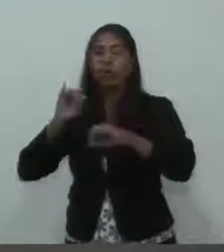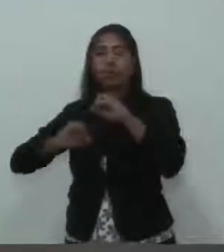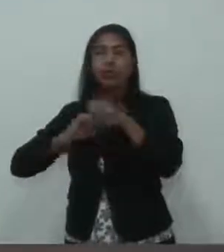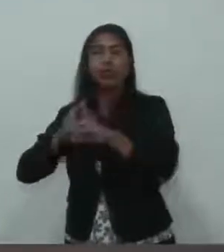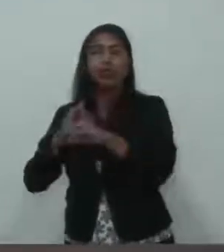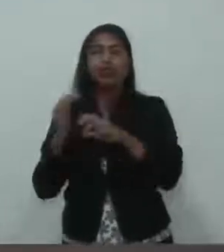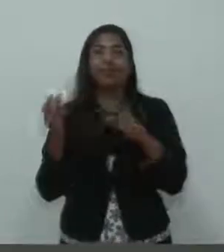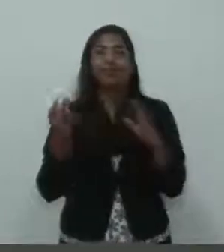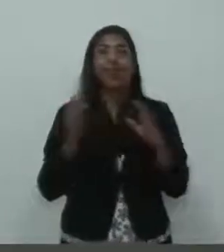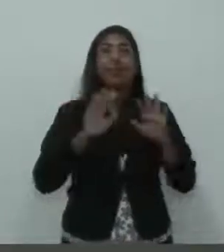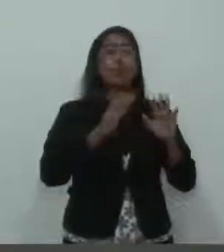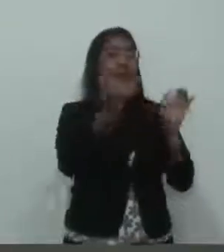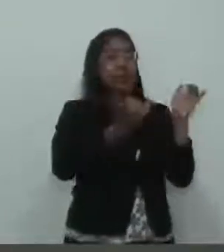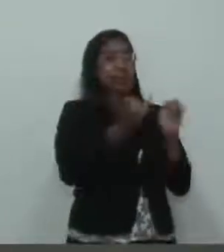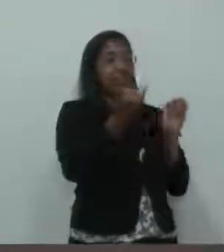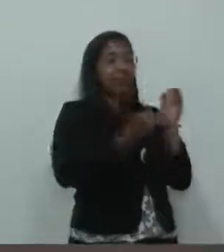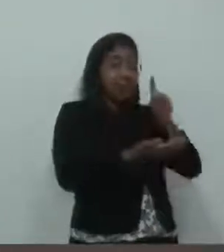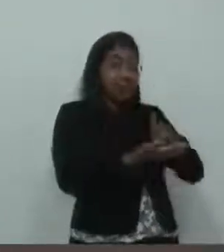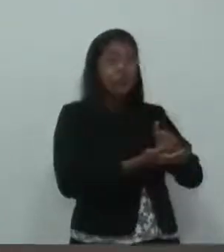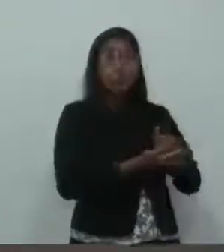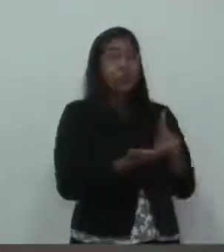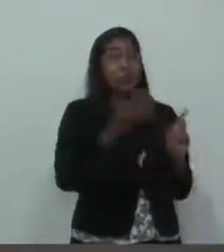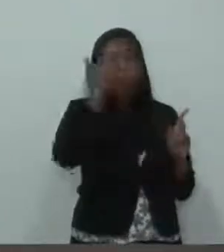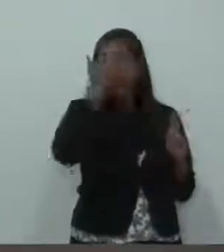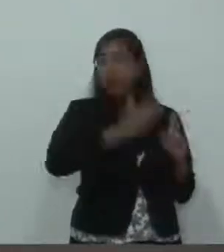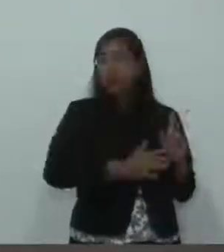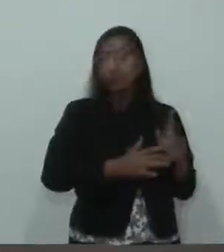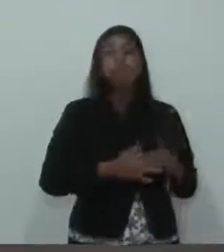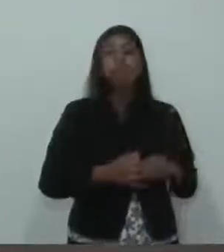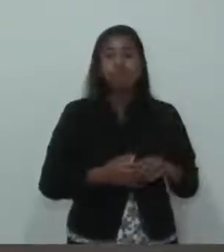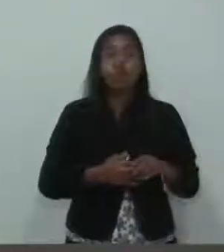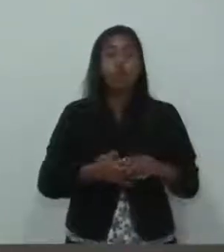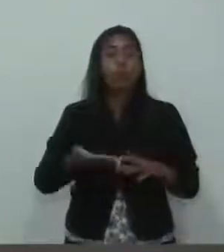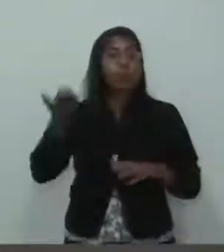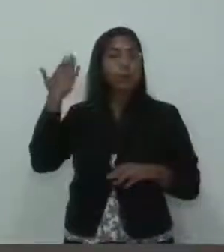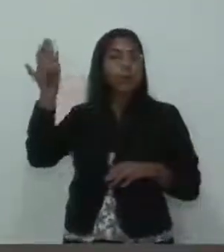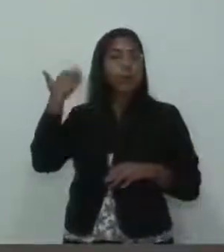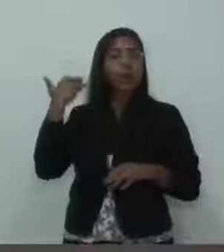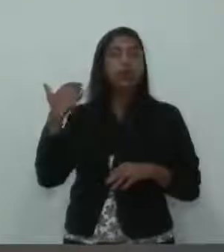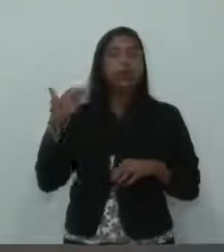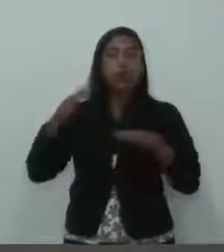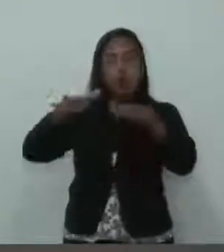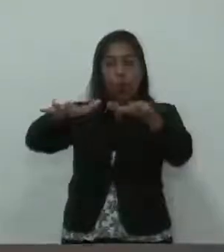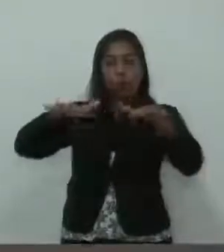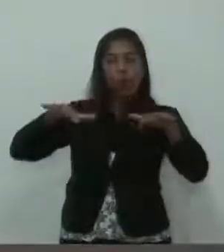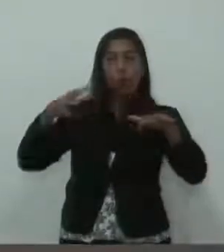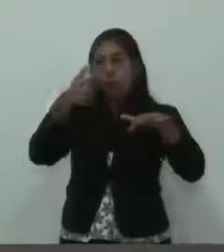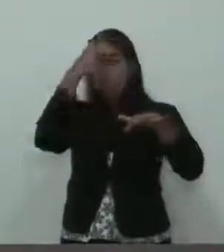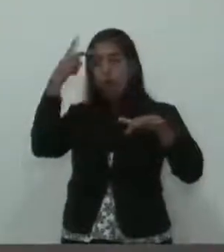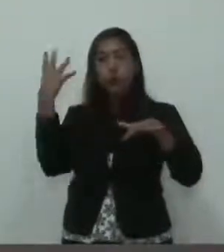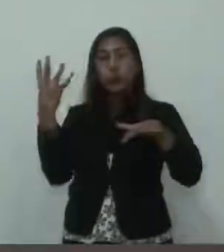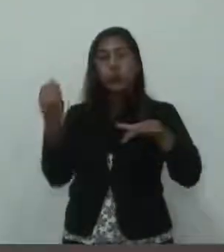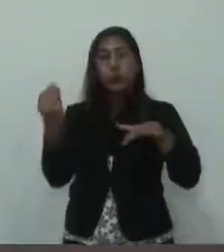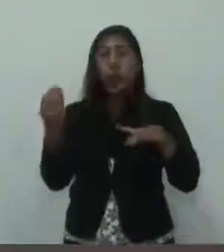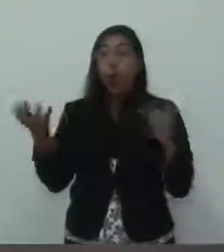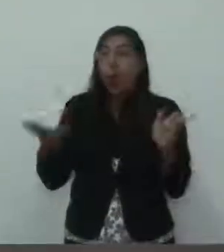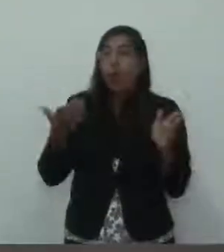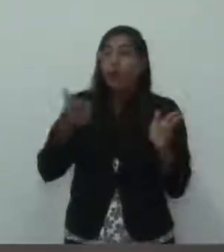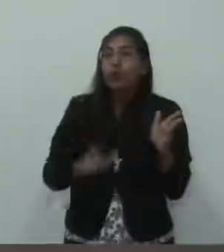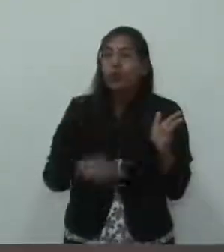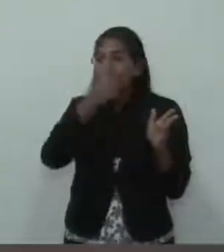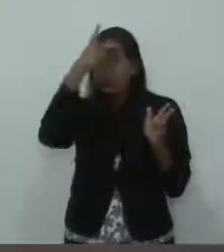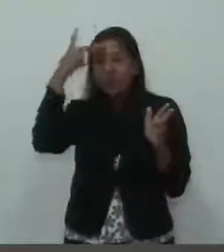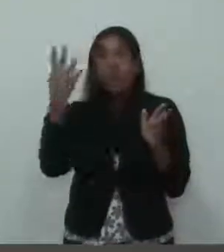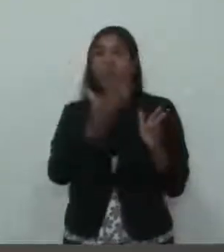Então, nós vimos aqui essa casa cheia hoje, como nós tivemos outras vezes, como tivemos aqui uma audiência pública com a casa lotada, as